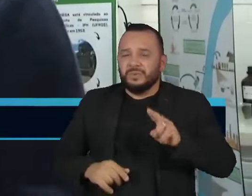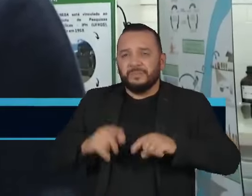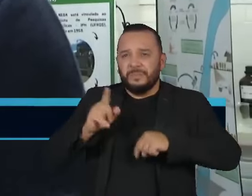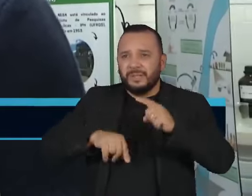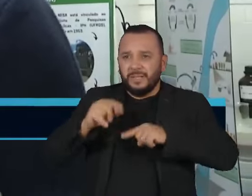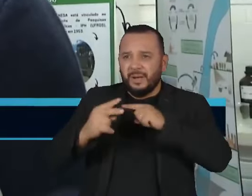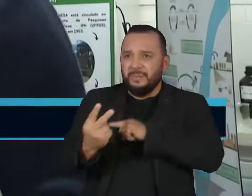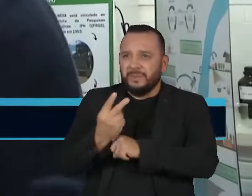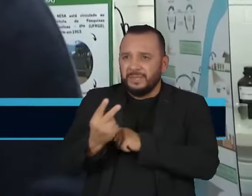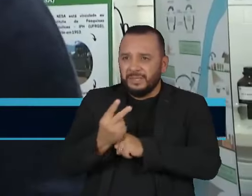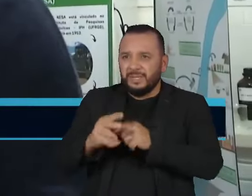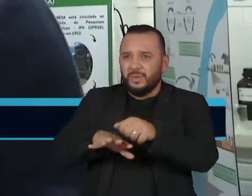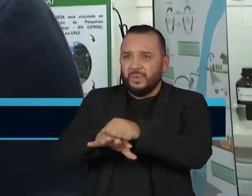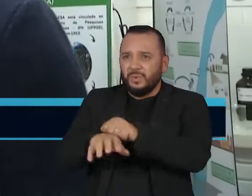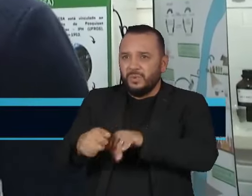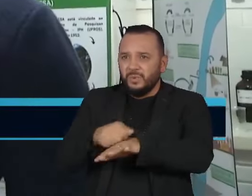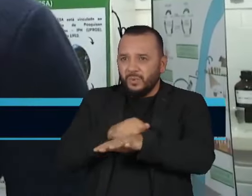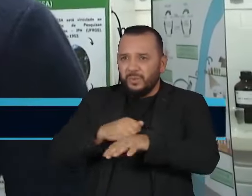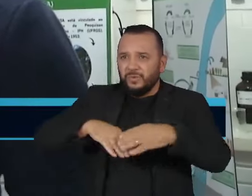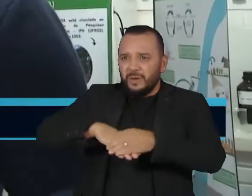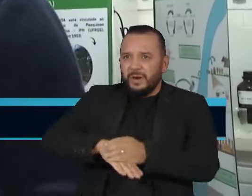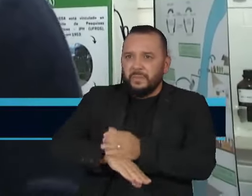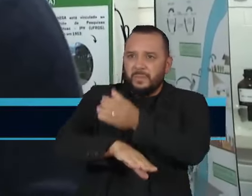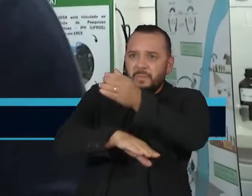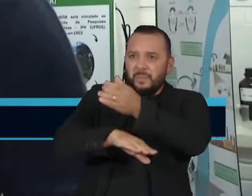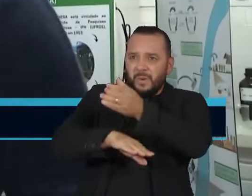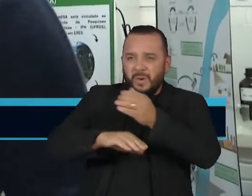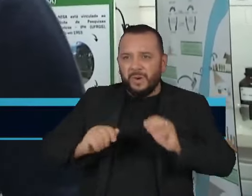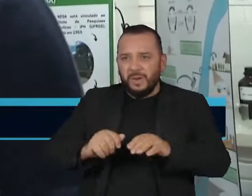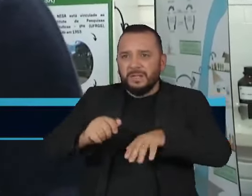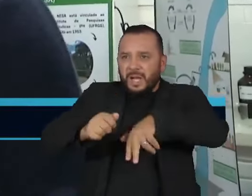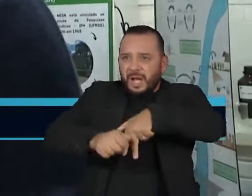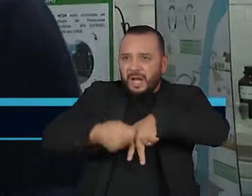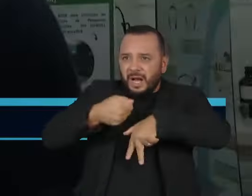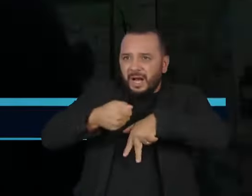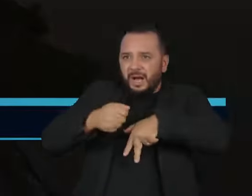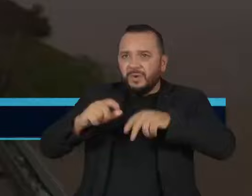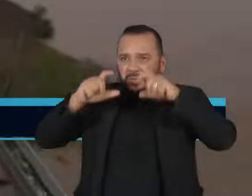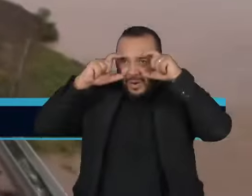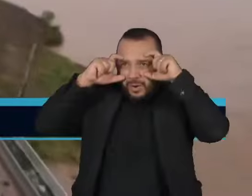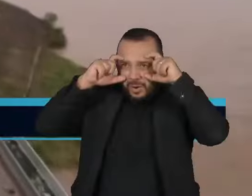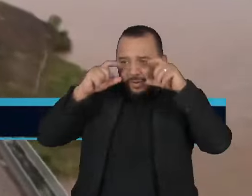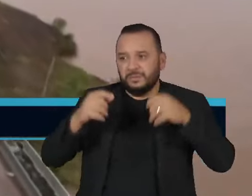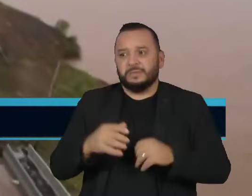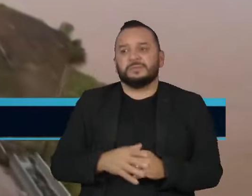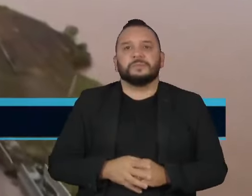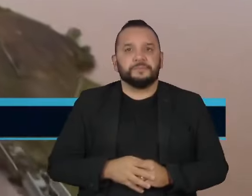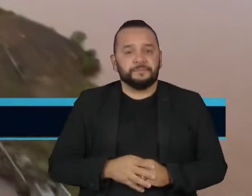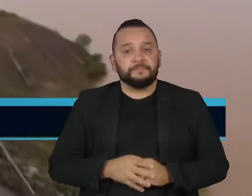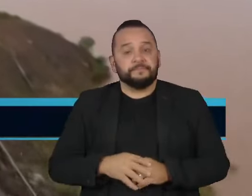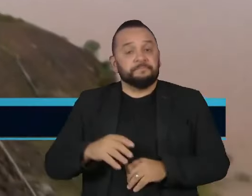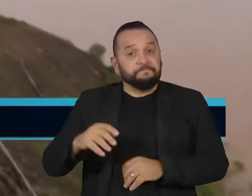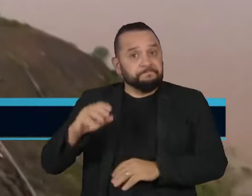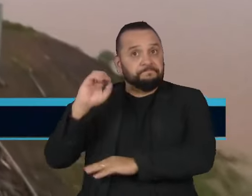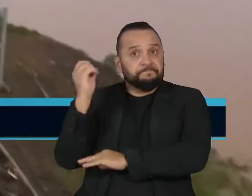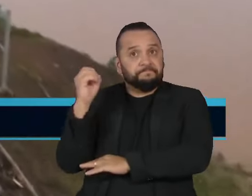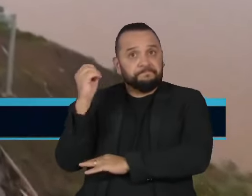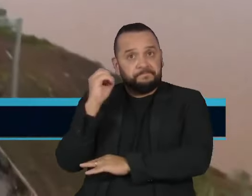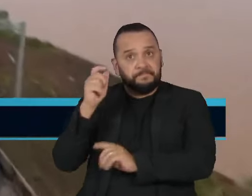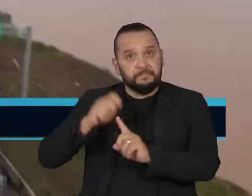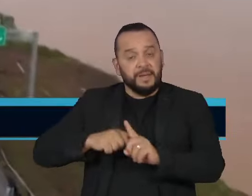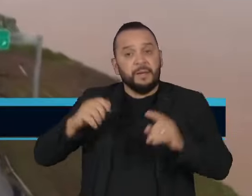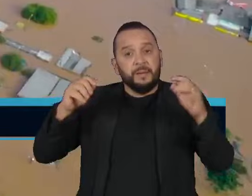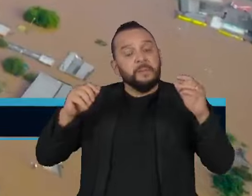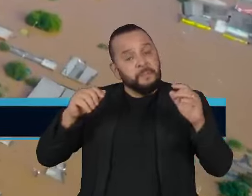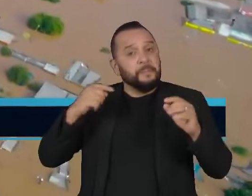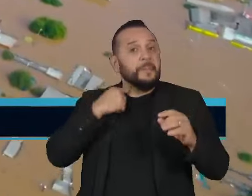como luva, bota, calça comprida, óculos de proteção. Porto Alegre viveu o maio mais chuvoso